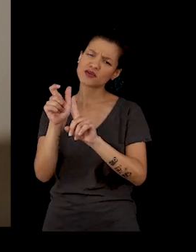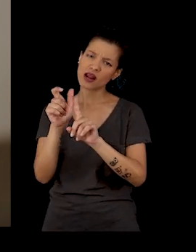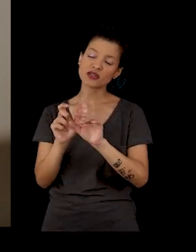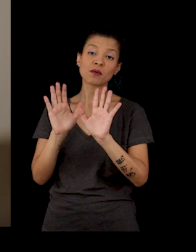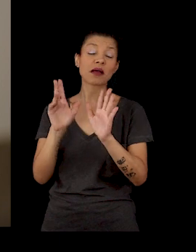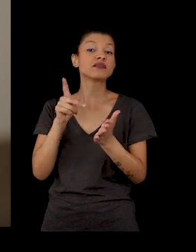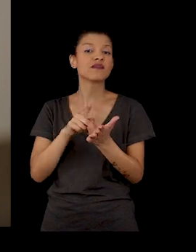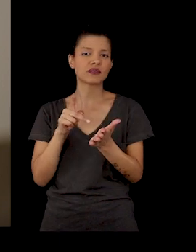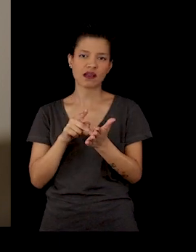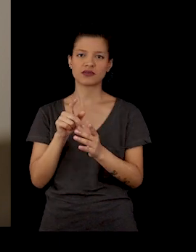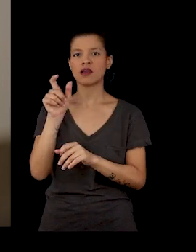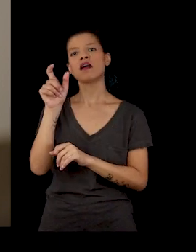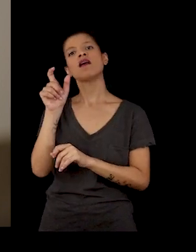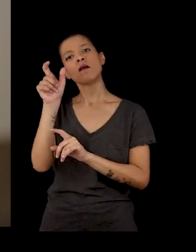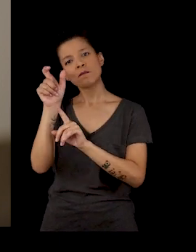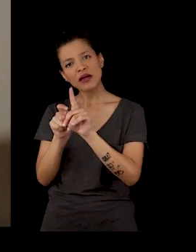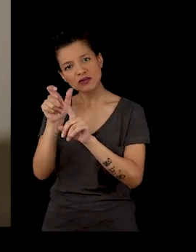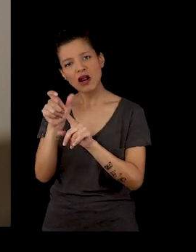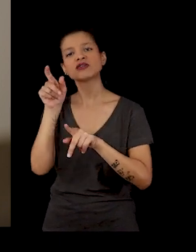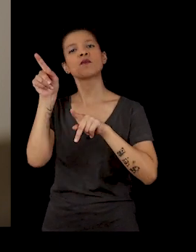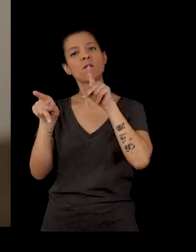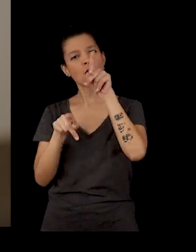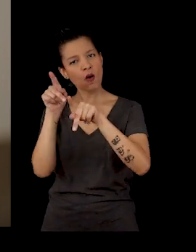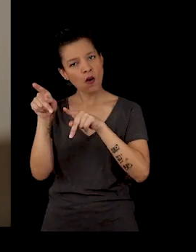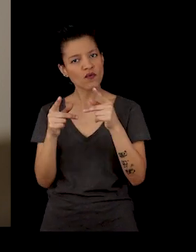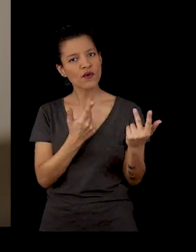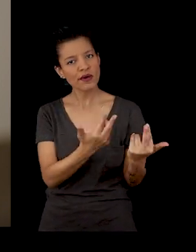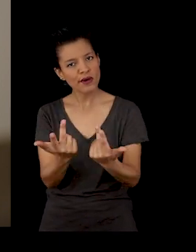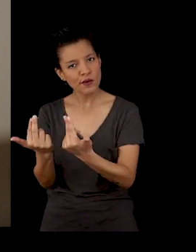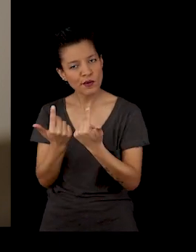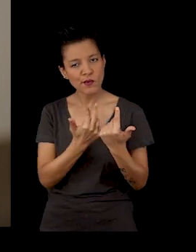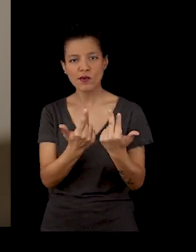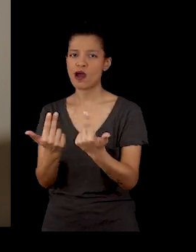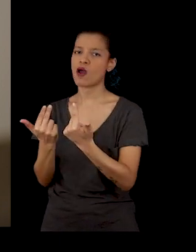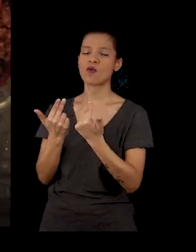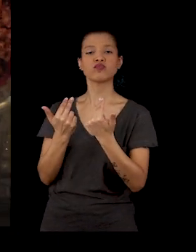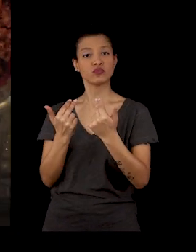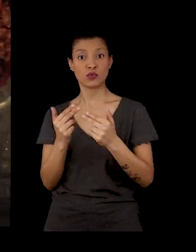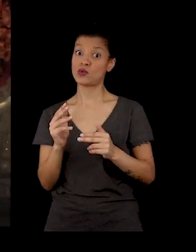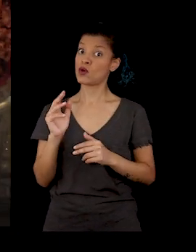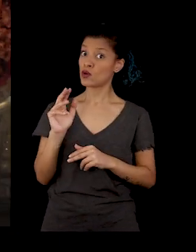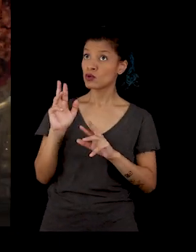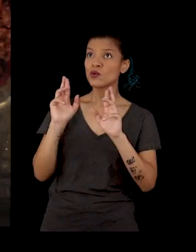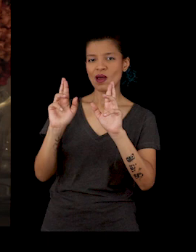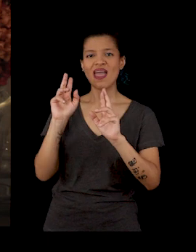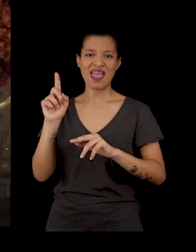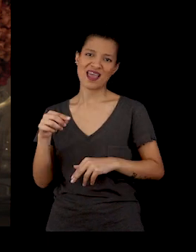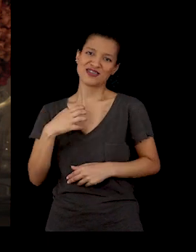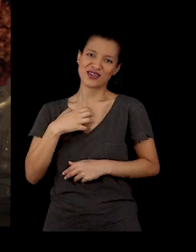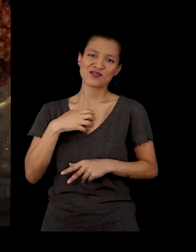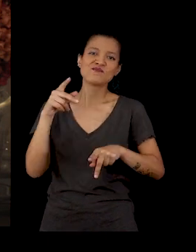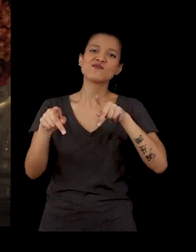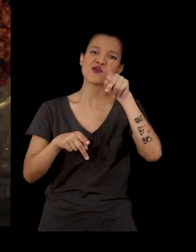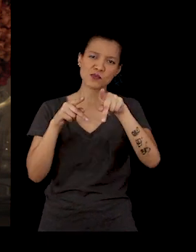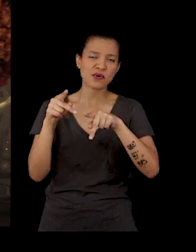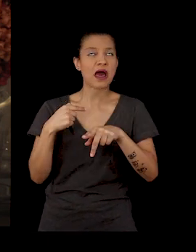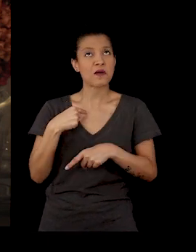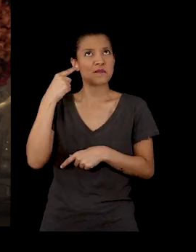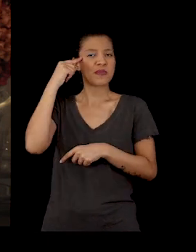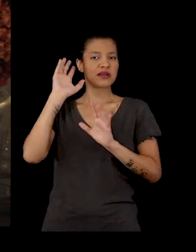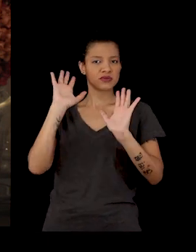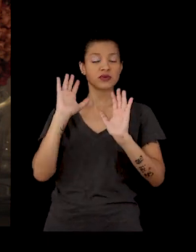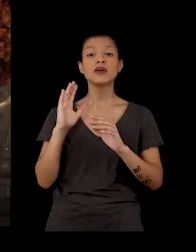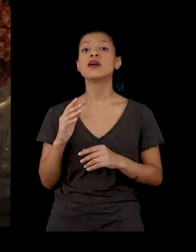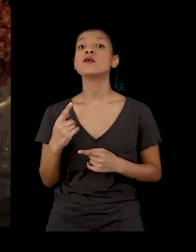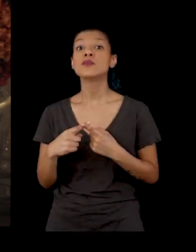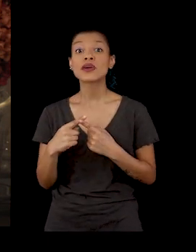personagem, mas de verdade é um personagem popular, que é mistério que seja, que tenha sido popular, porque